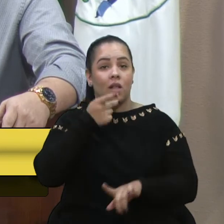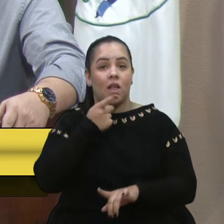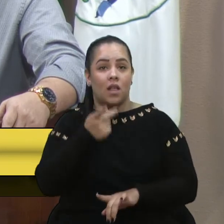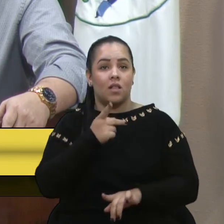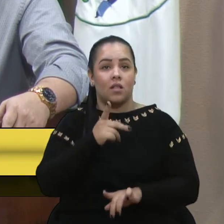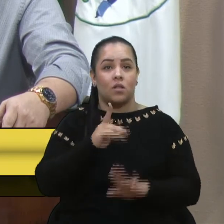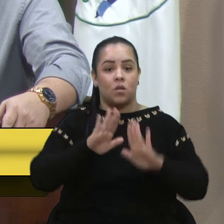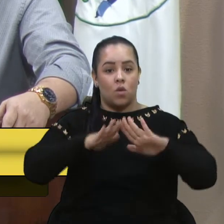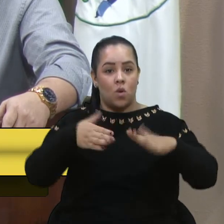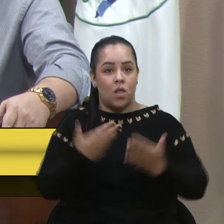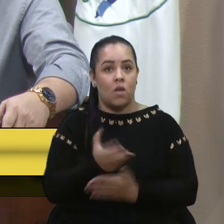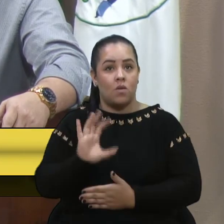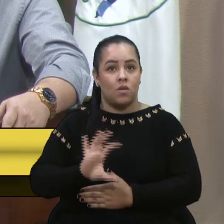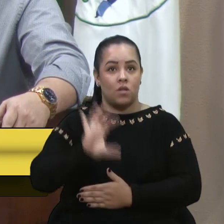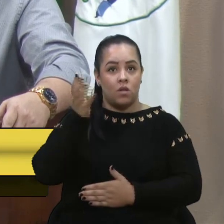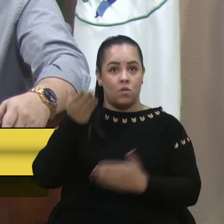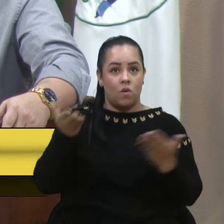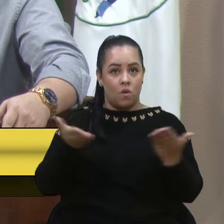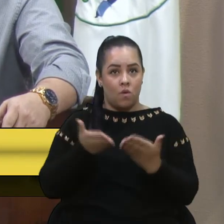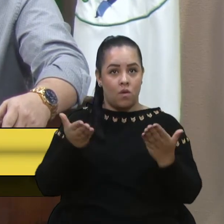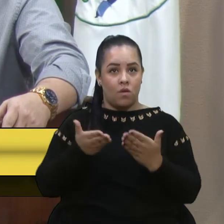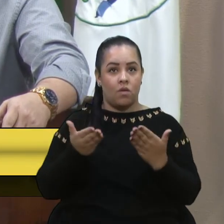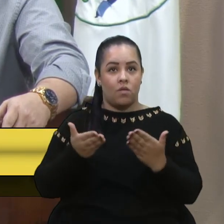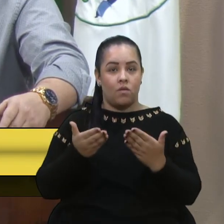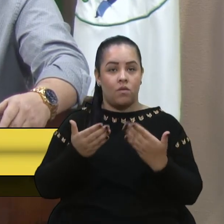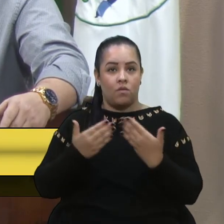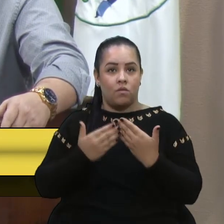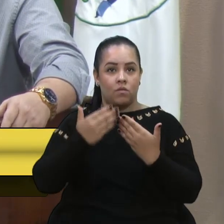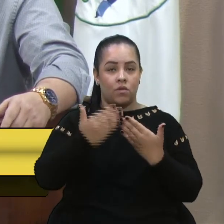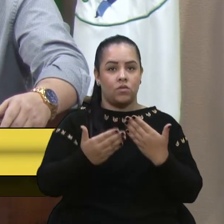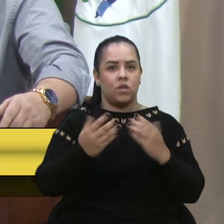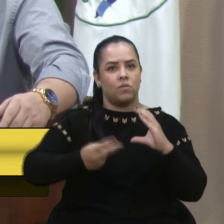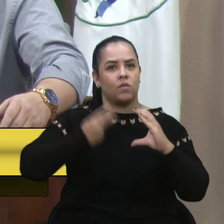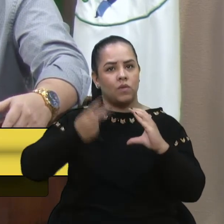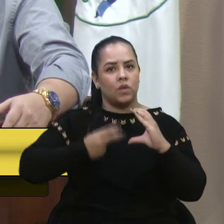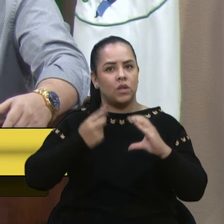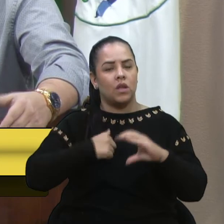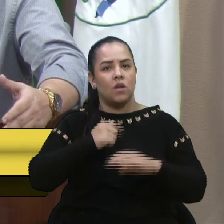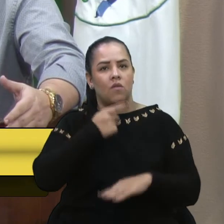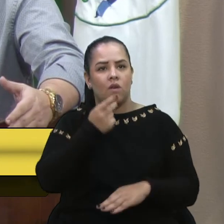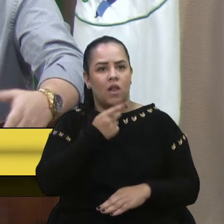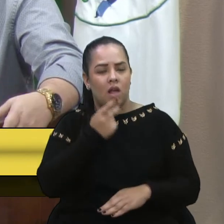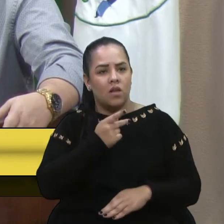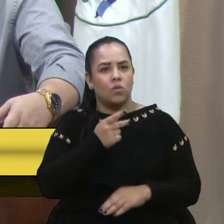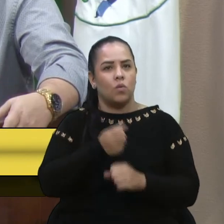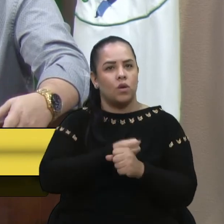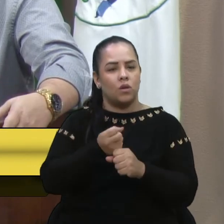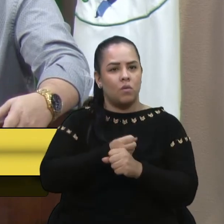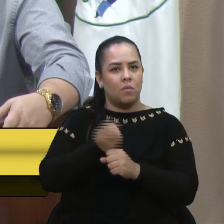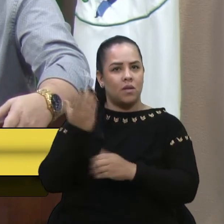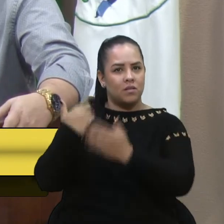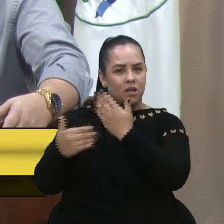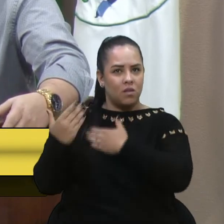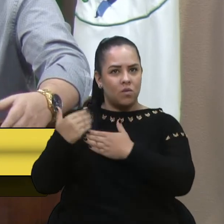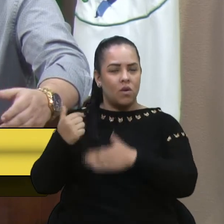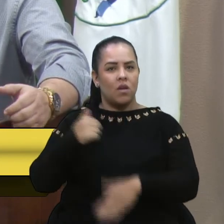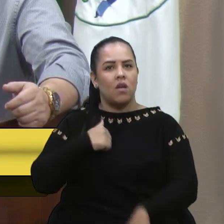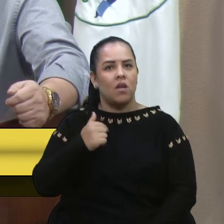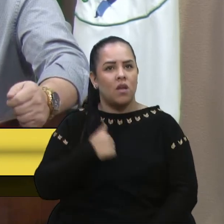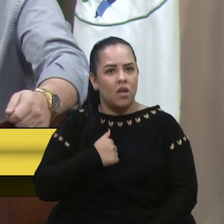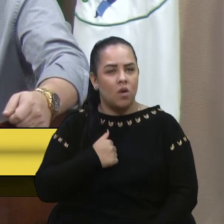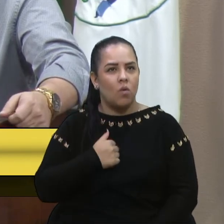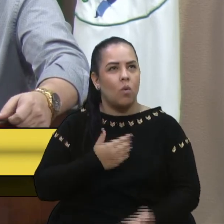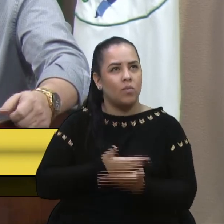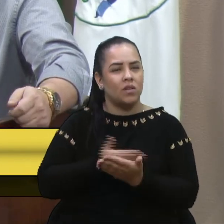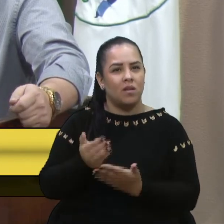acontecendo agora, ocorrendo na frente da Câmara de Vereadores e dizer que eu estou aqui desde o ano passado, no início